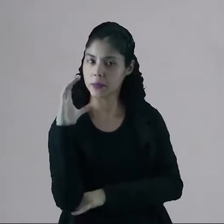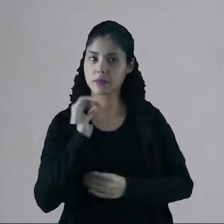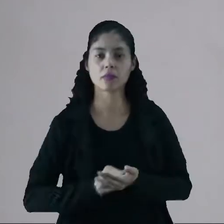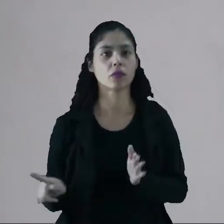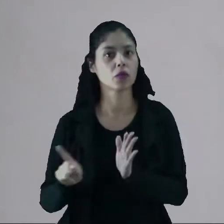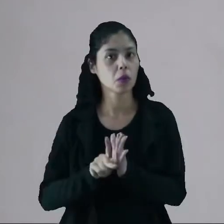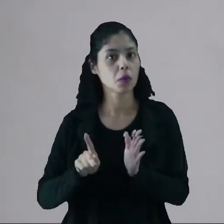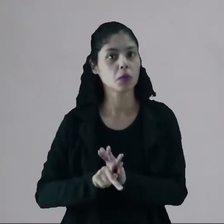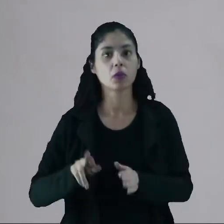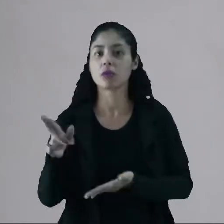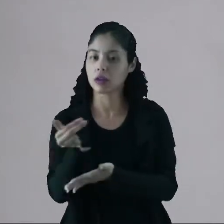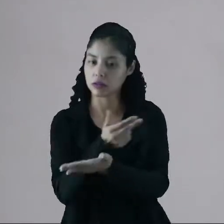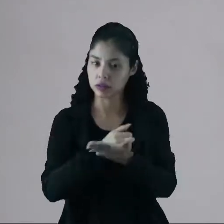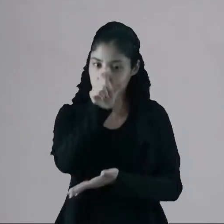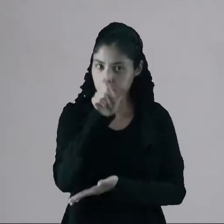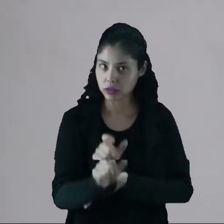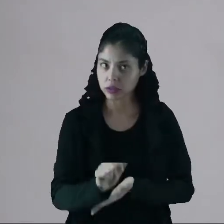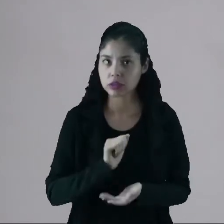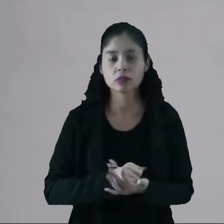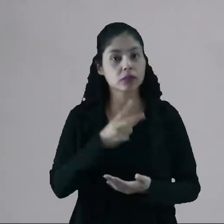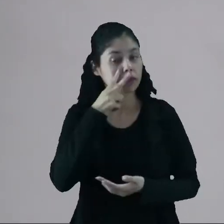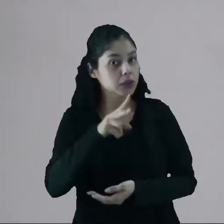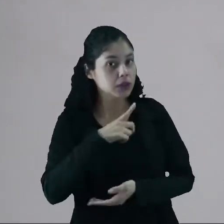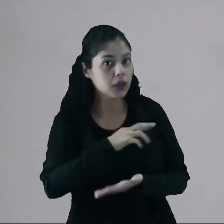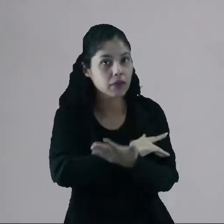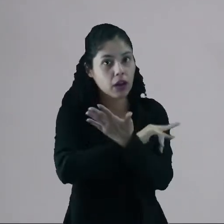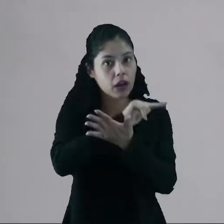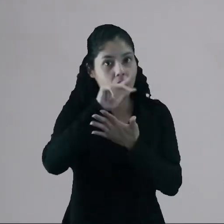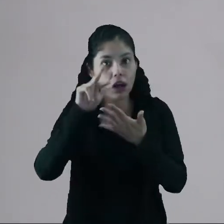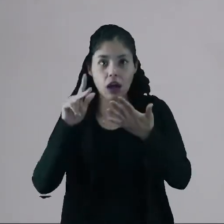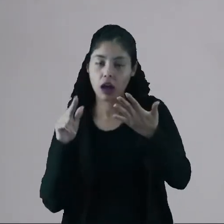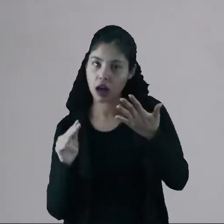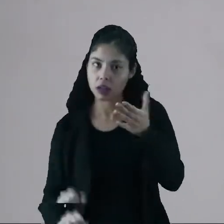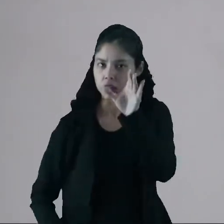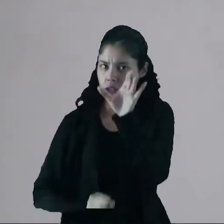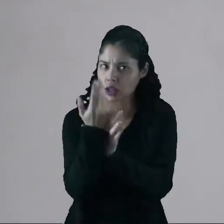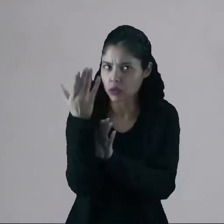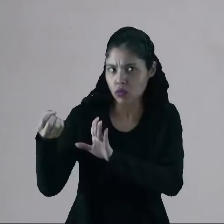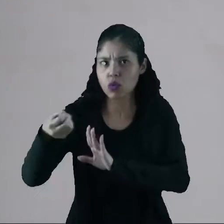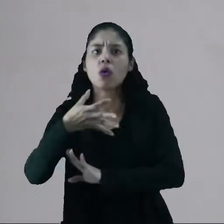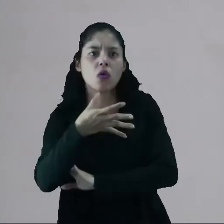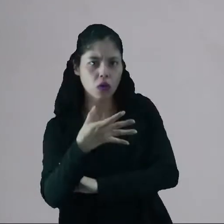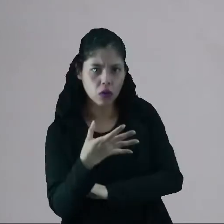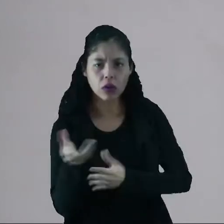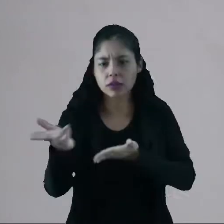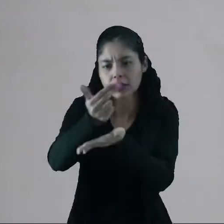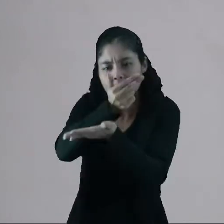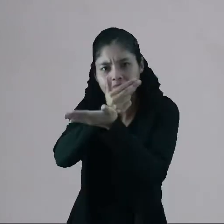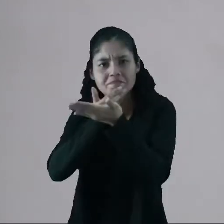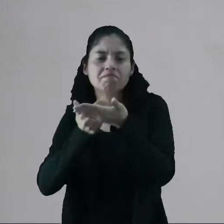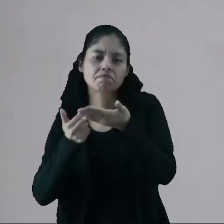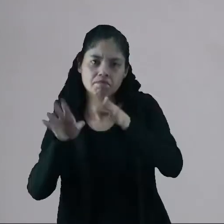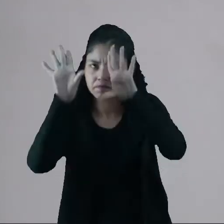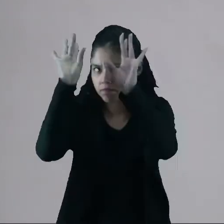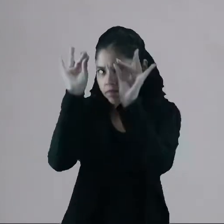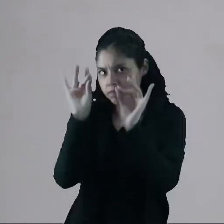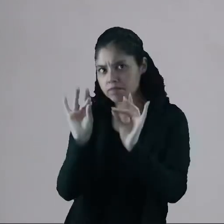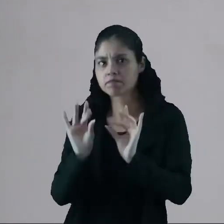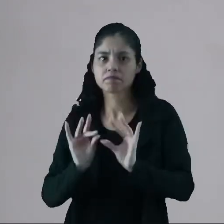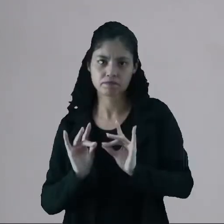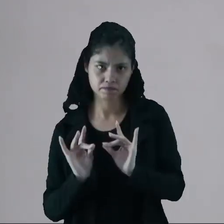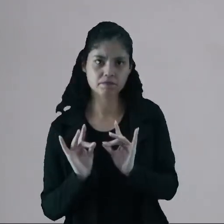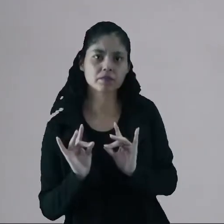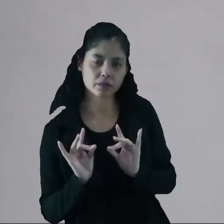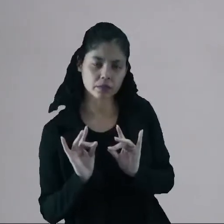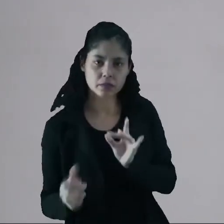do que artistas. Então, você vai ter uma série de invenções, de desenhos, de